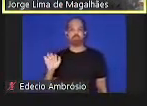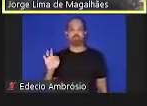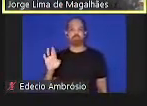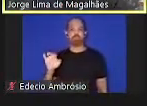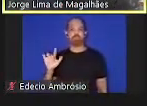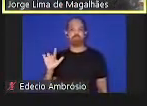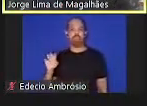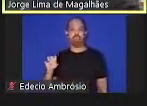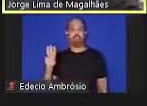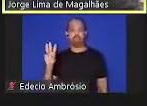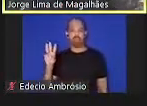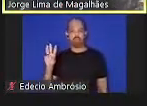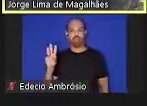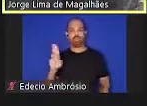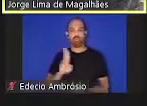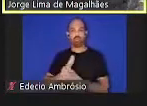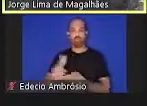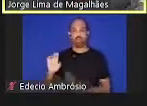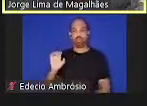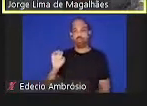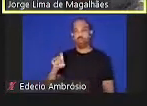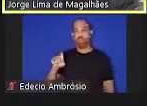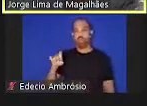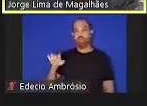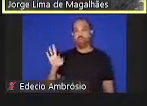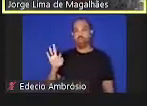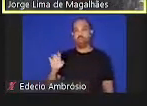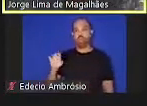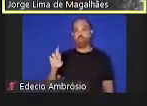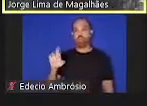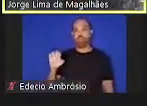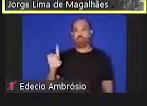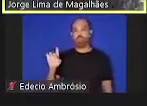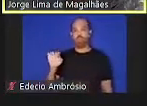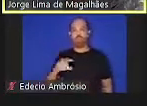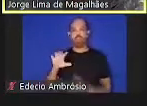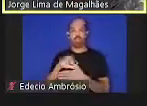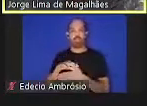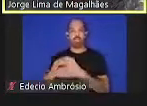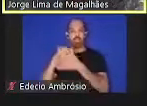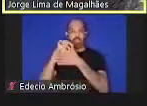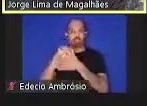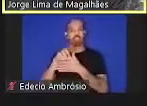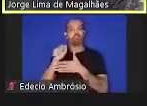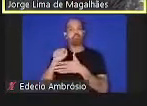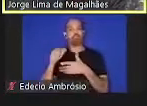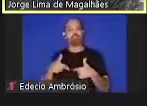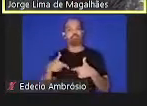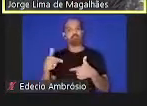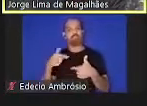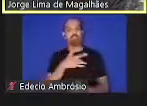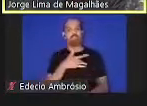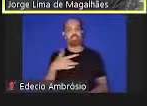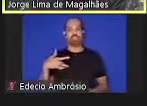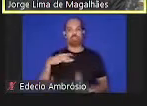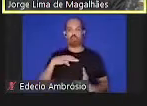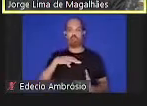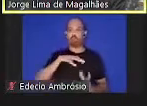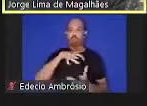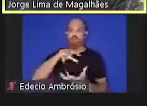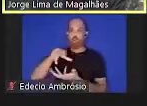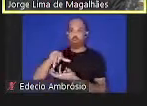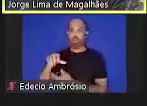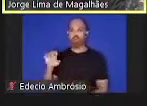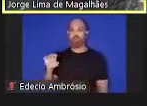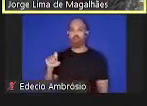onde ele é para as iniciativas de saúde global de Oxford,